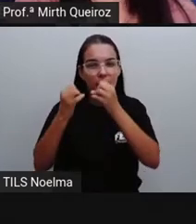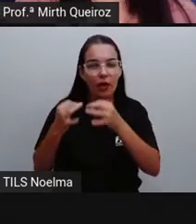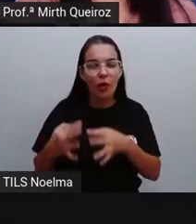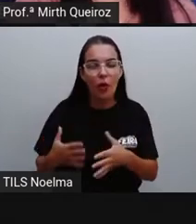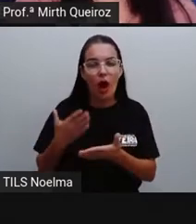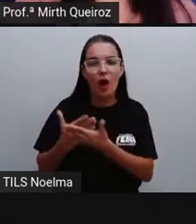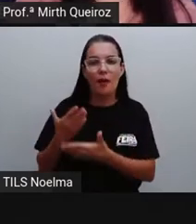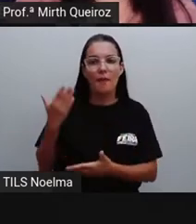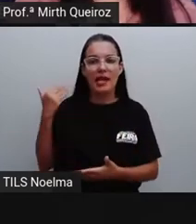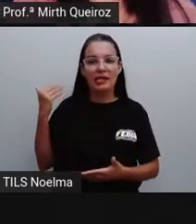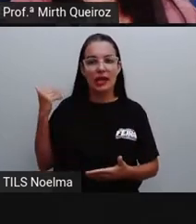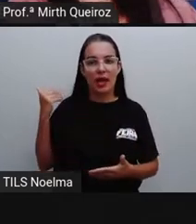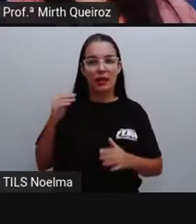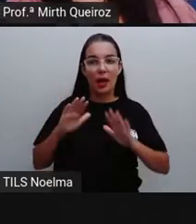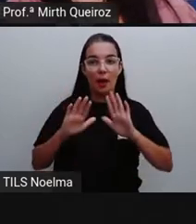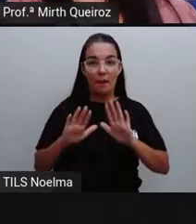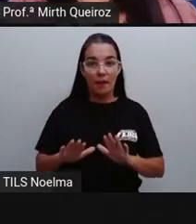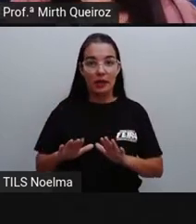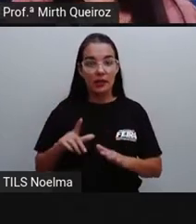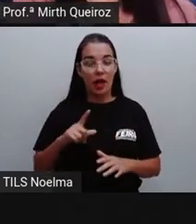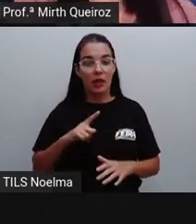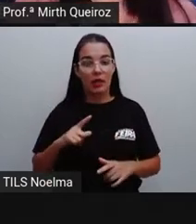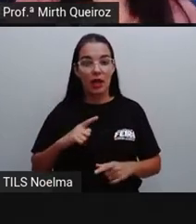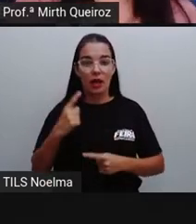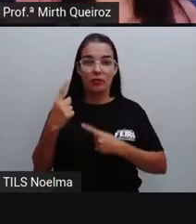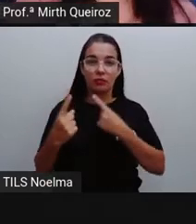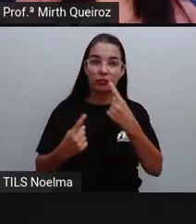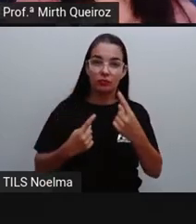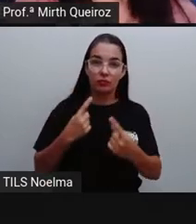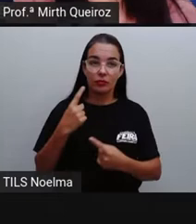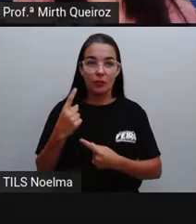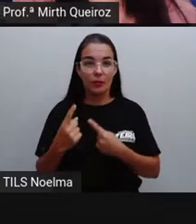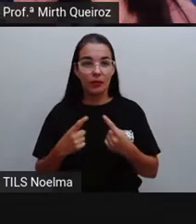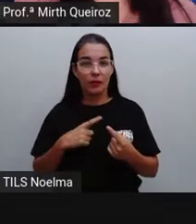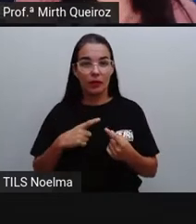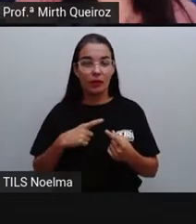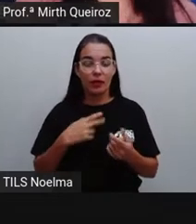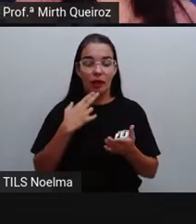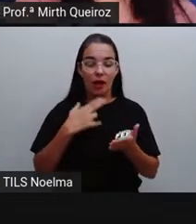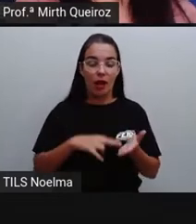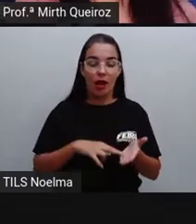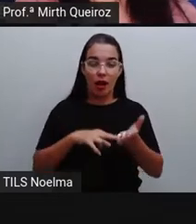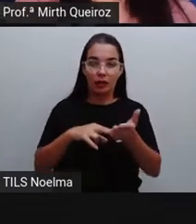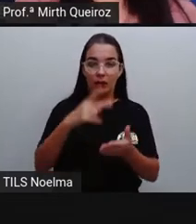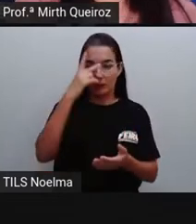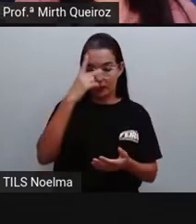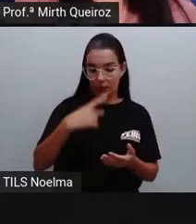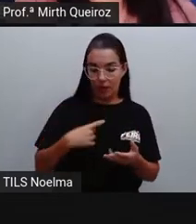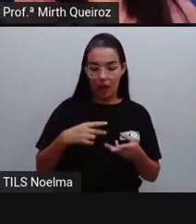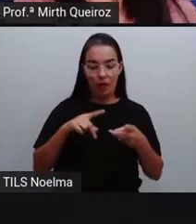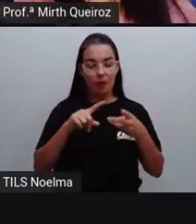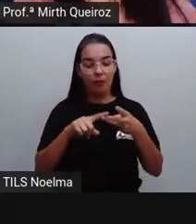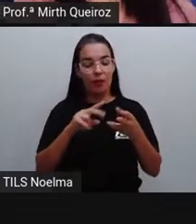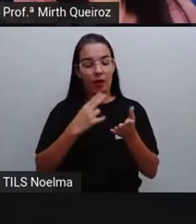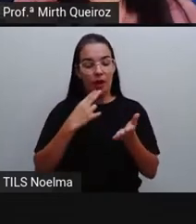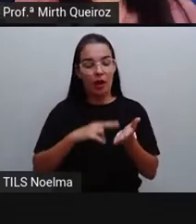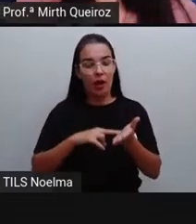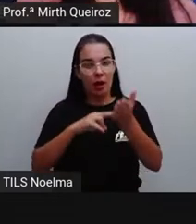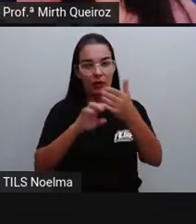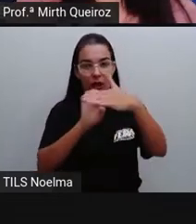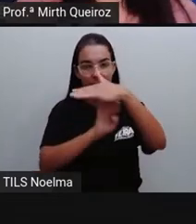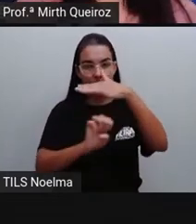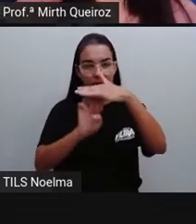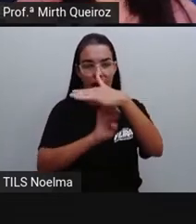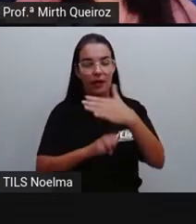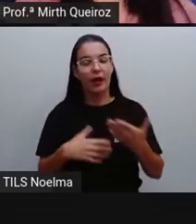Embora a gente tenha os tipos de cartas, os vários tipos de cartas, serem carta pessoal, carta formal, carta comercial. Tem